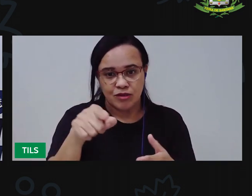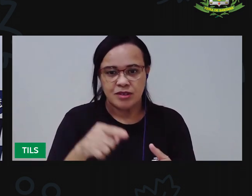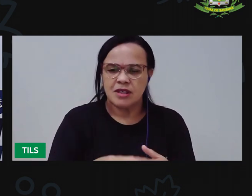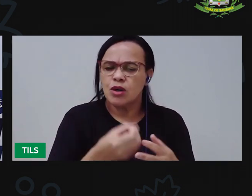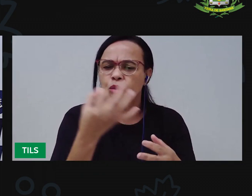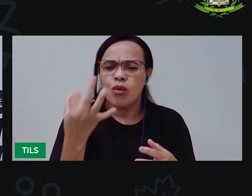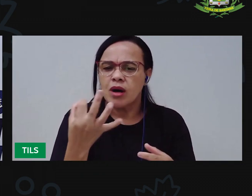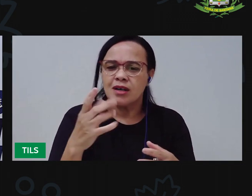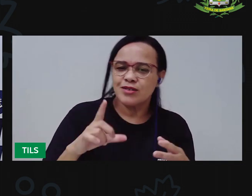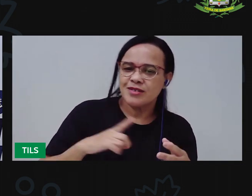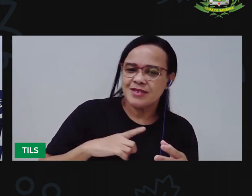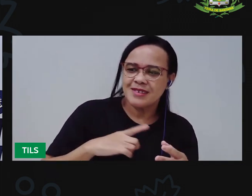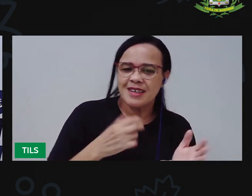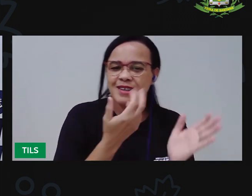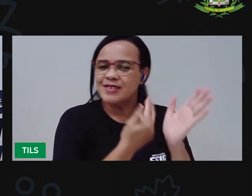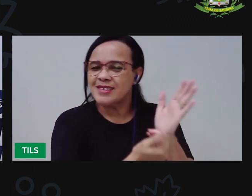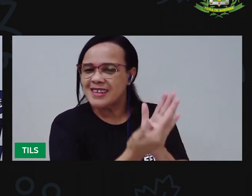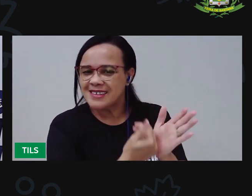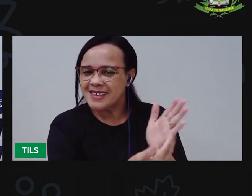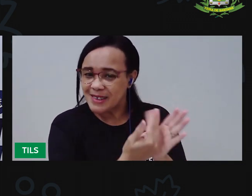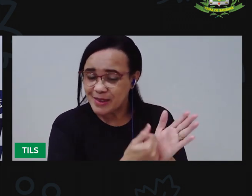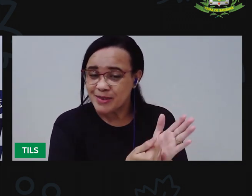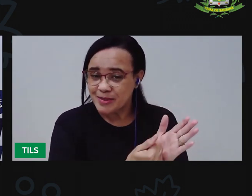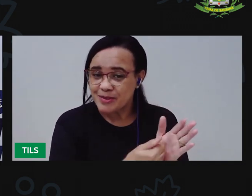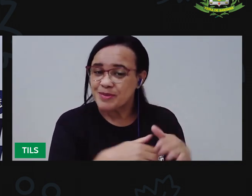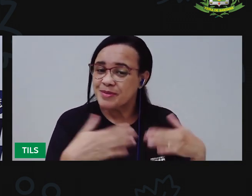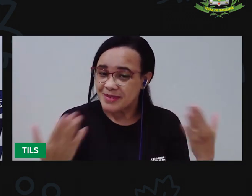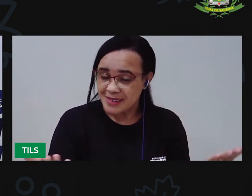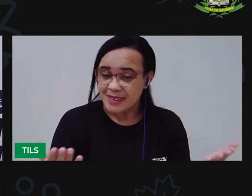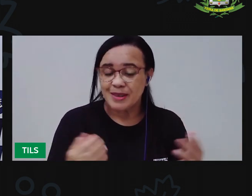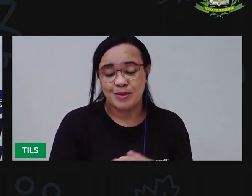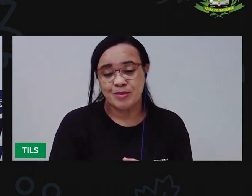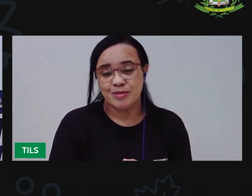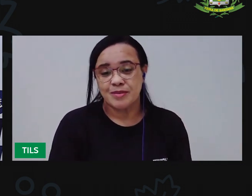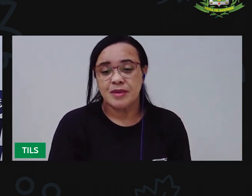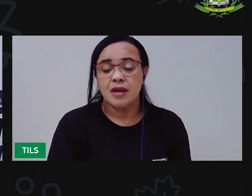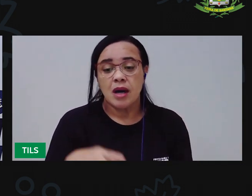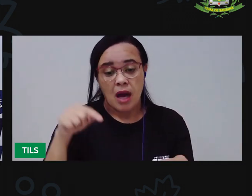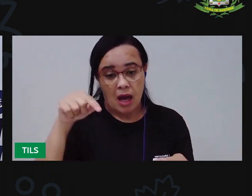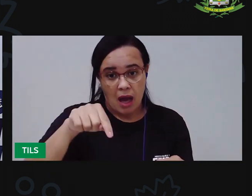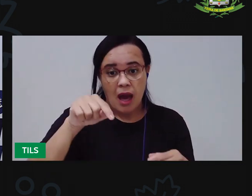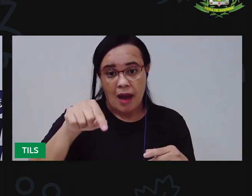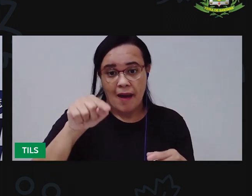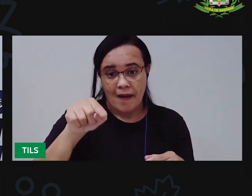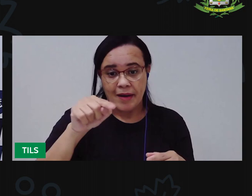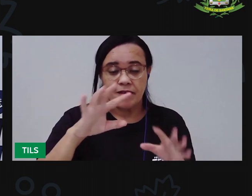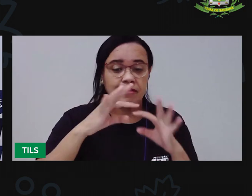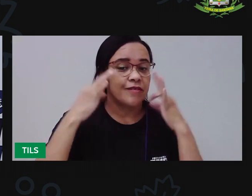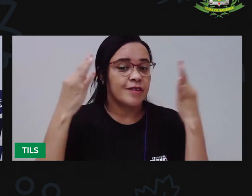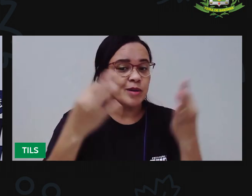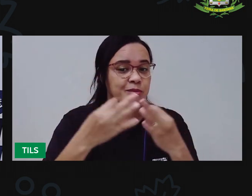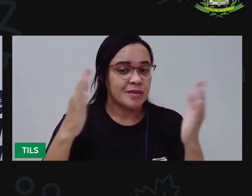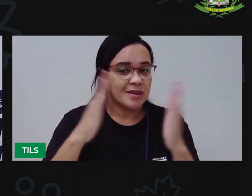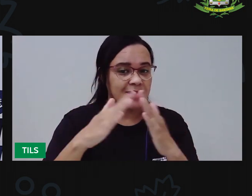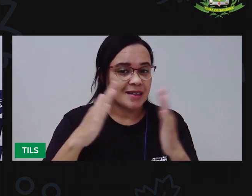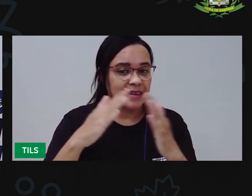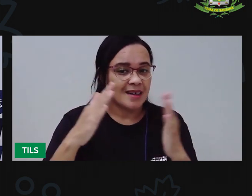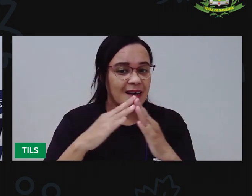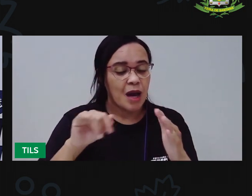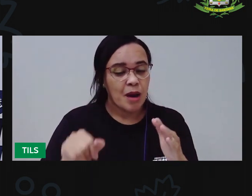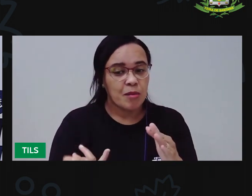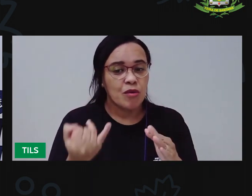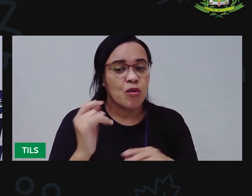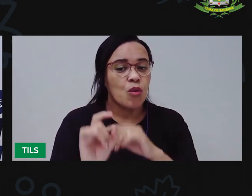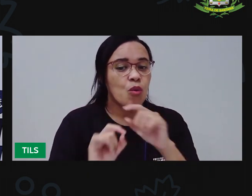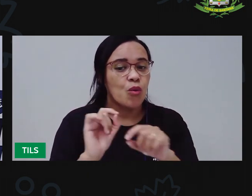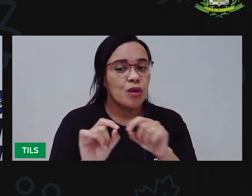pode... Vocês podem aí na casa de vocês. Aproveitar. Já sabe que... Deixar brinquedos espalhados pelo chão. Apresenta